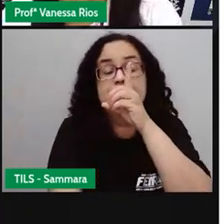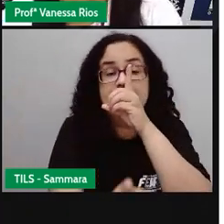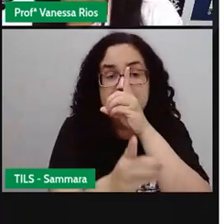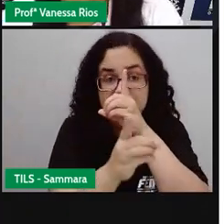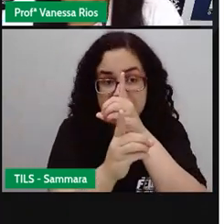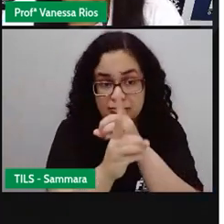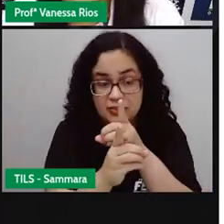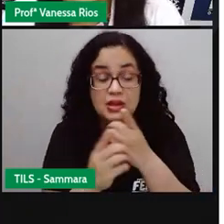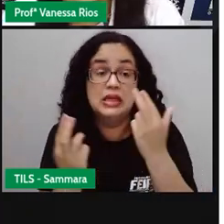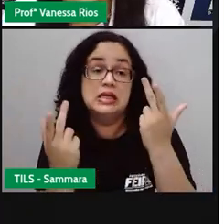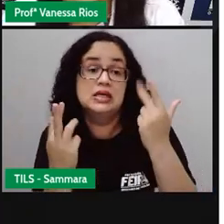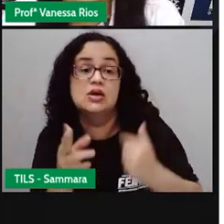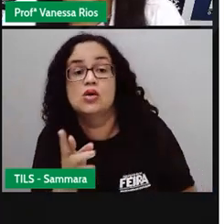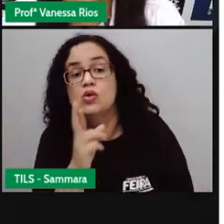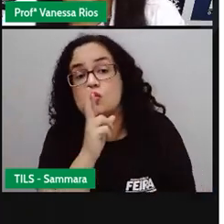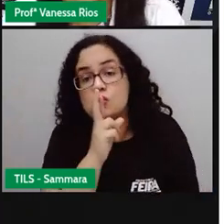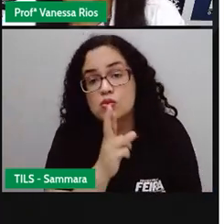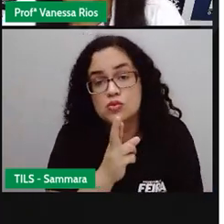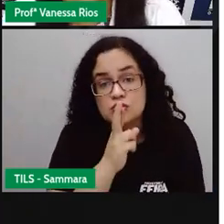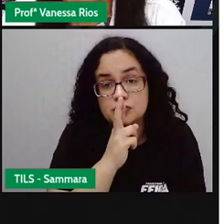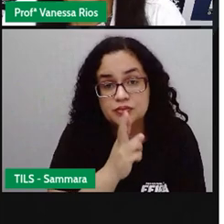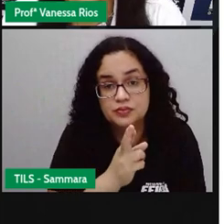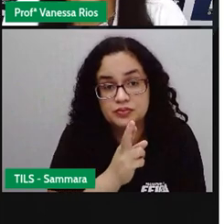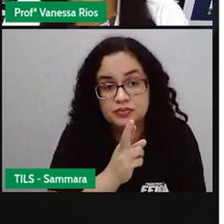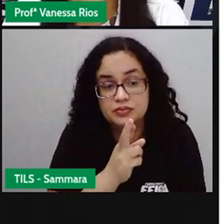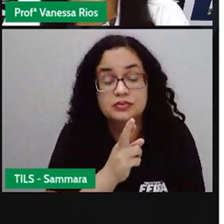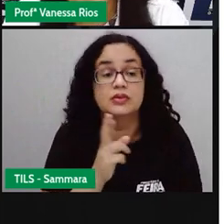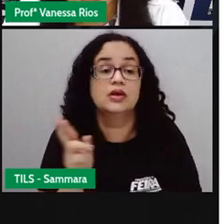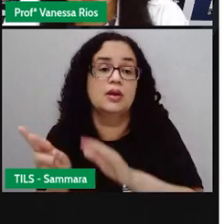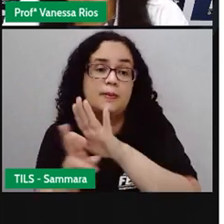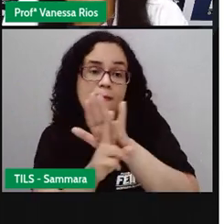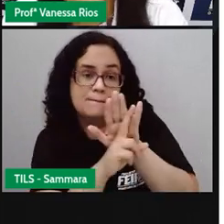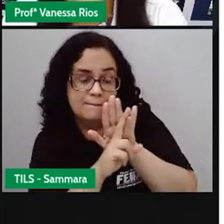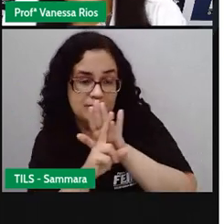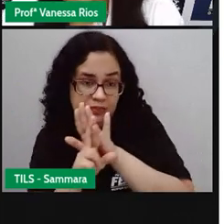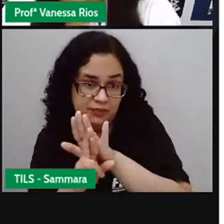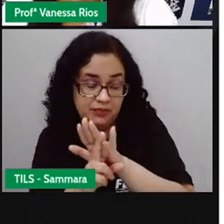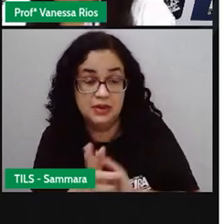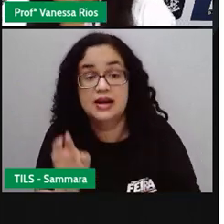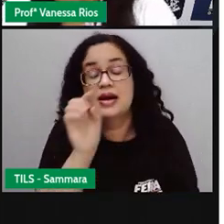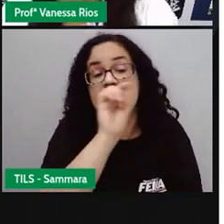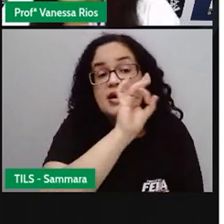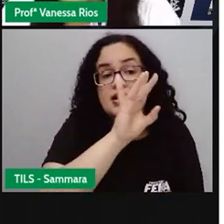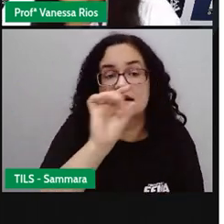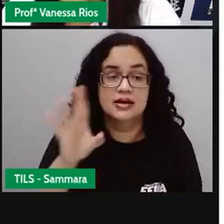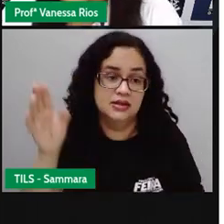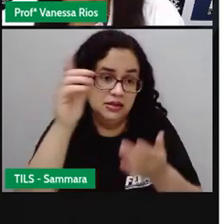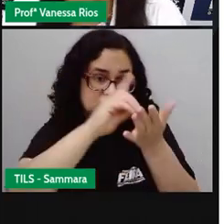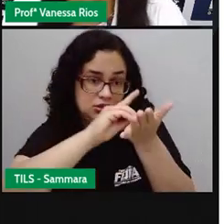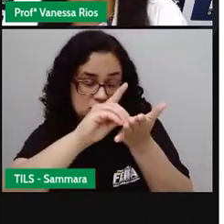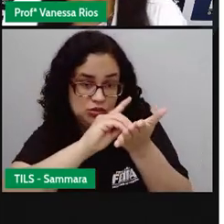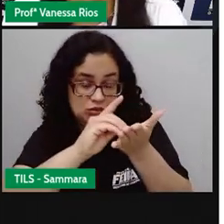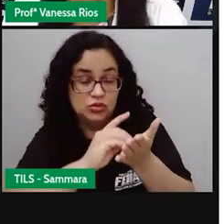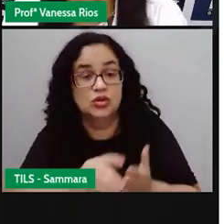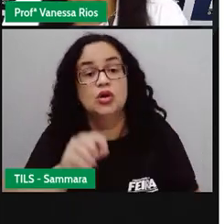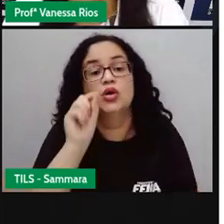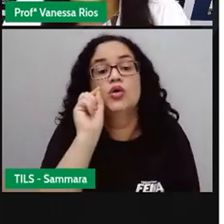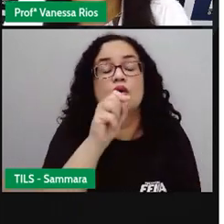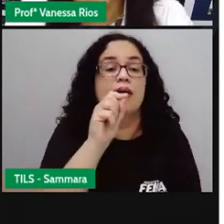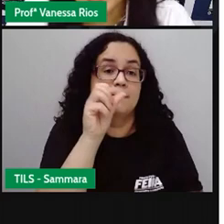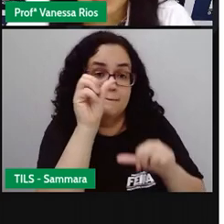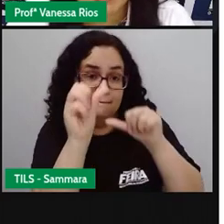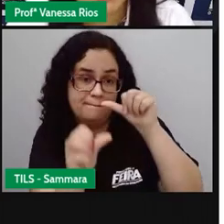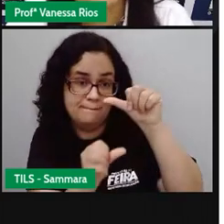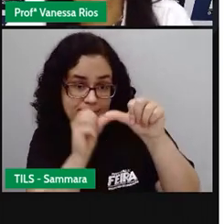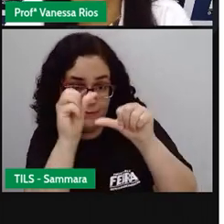a mesma resposta aqui que a Pro colocou para mostrar para vocês. Aí cada dicionário traz algumas definições, mudam,